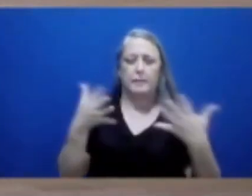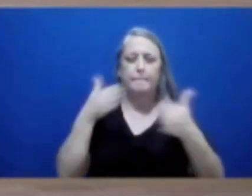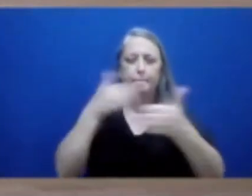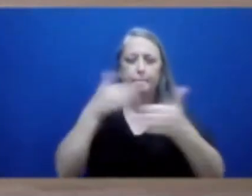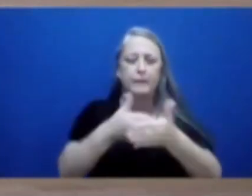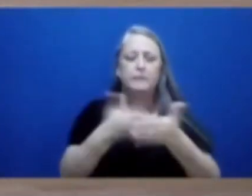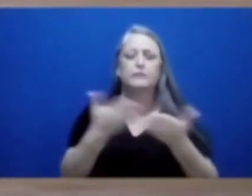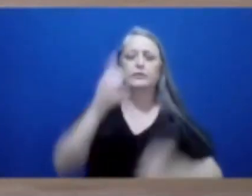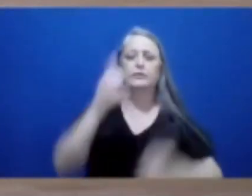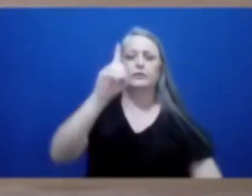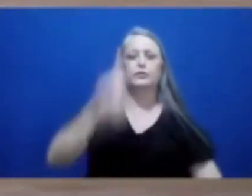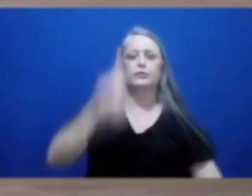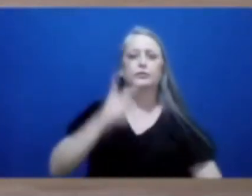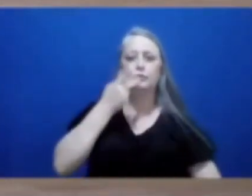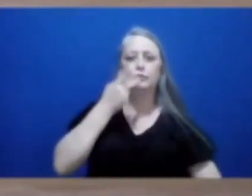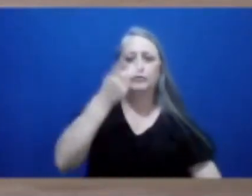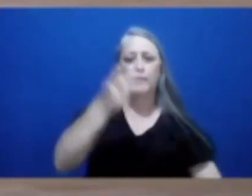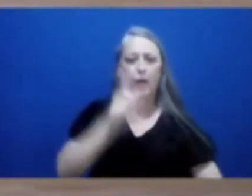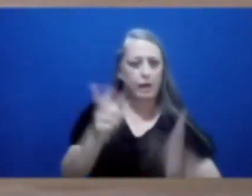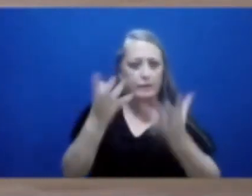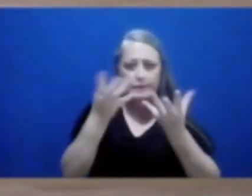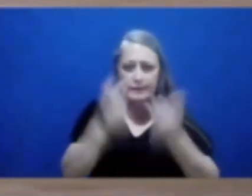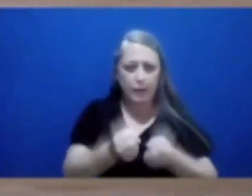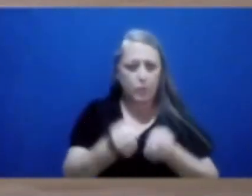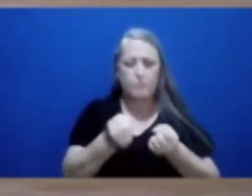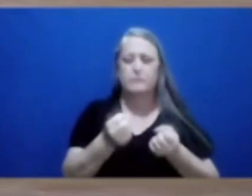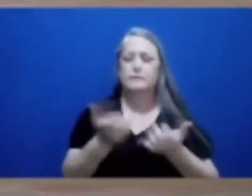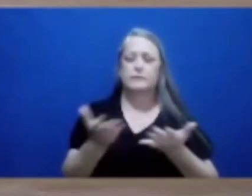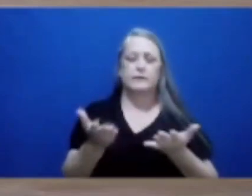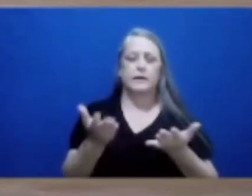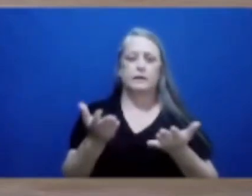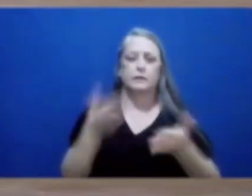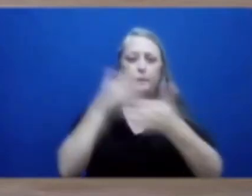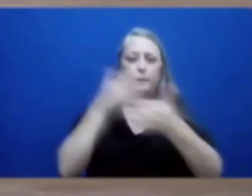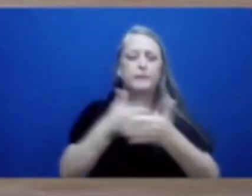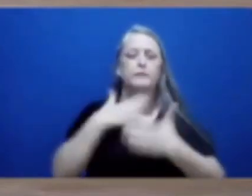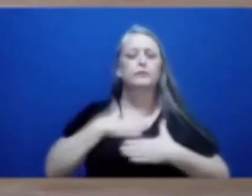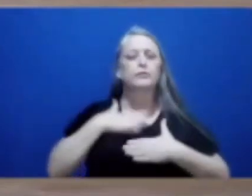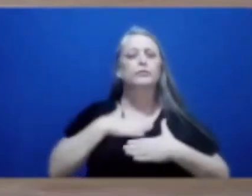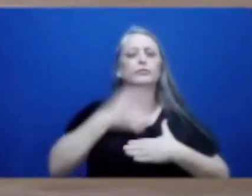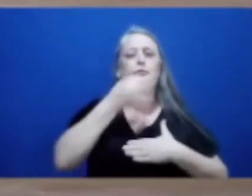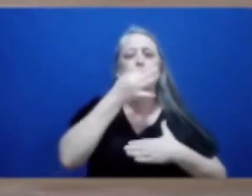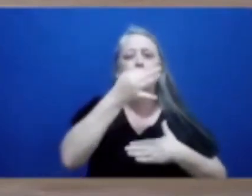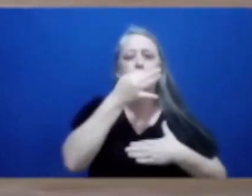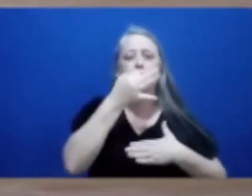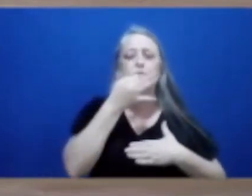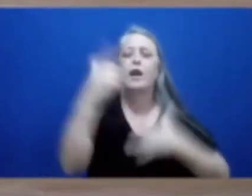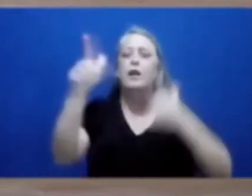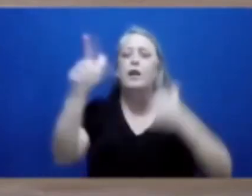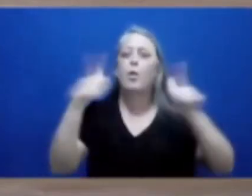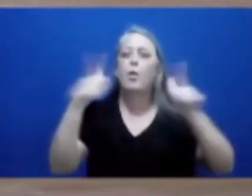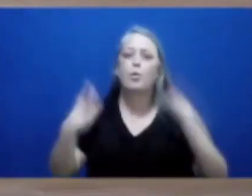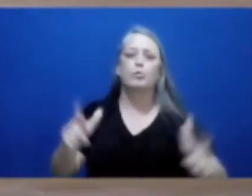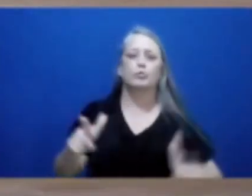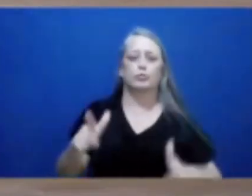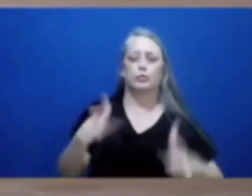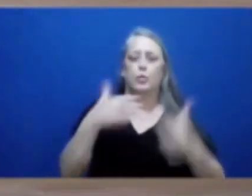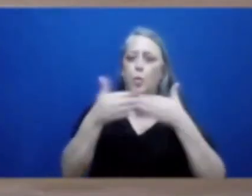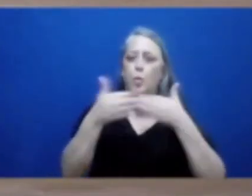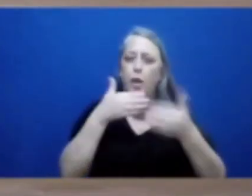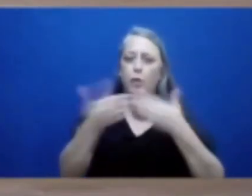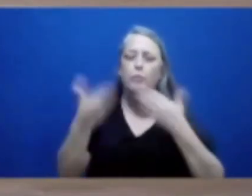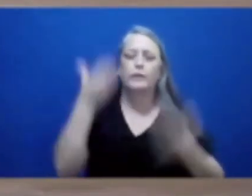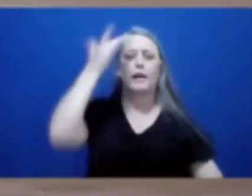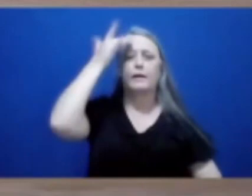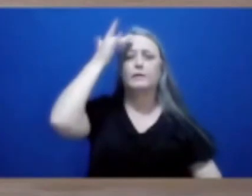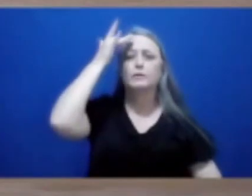aceito atitudes dessas de ninguém que venha nesta casa e nem de qualquer vereador aqui que não sabe ouvir a posição